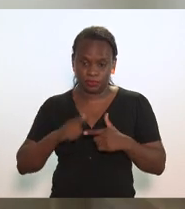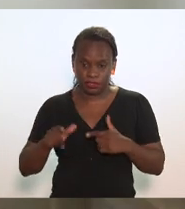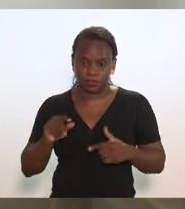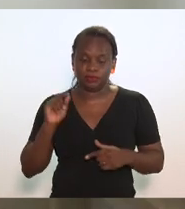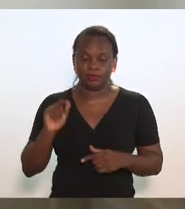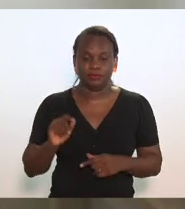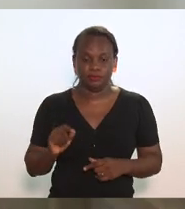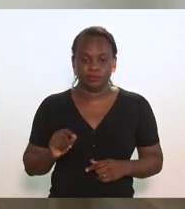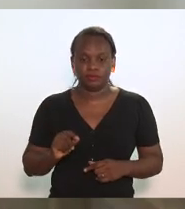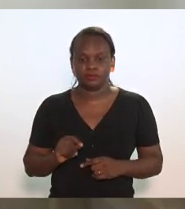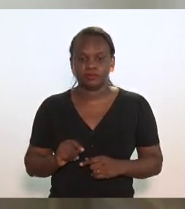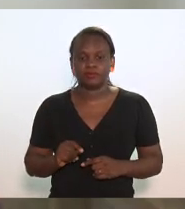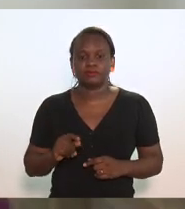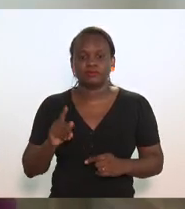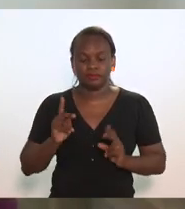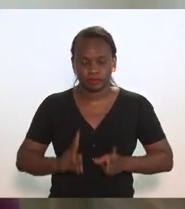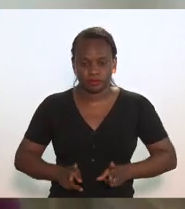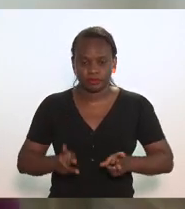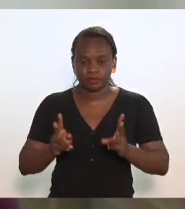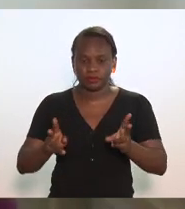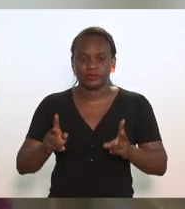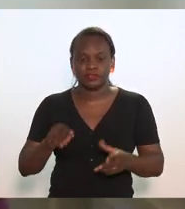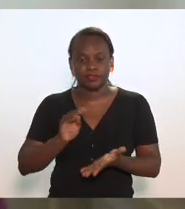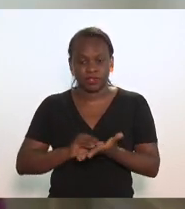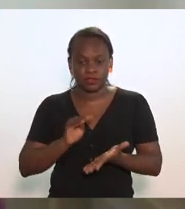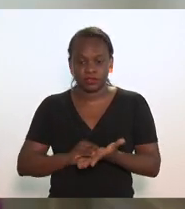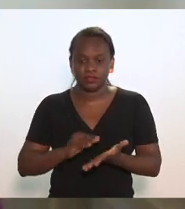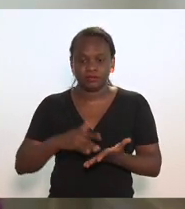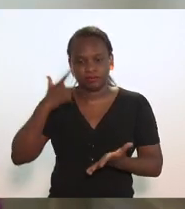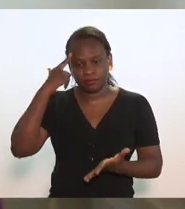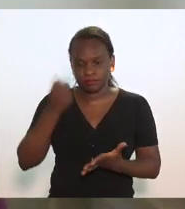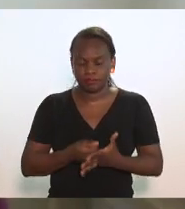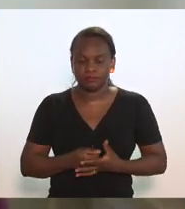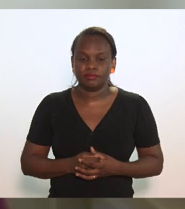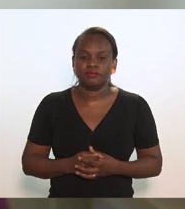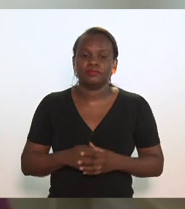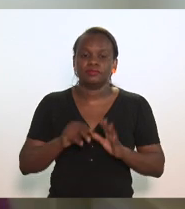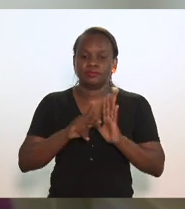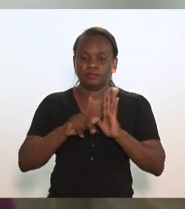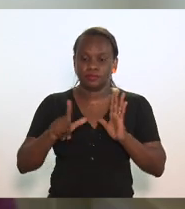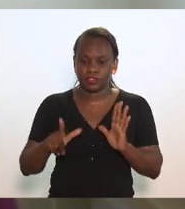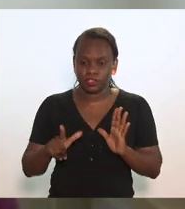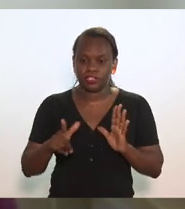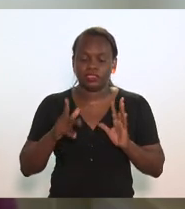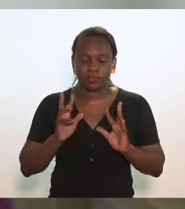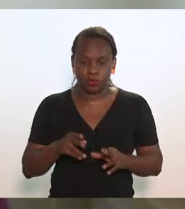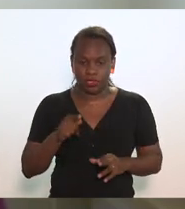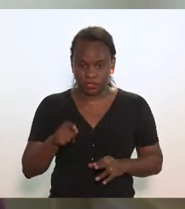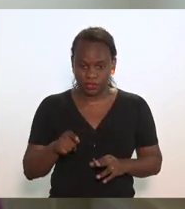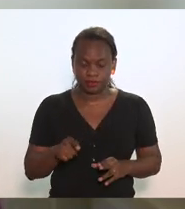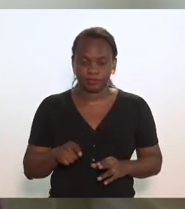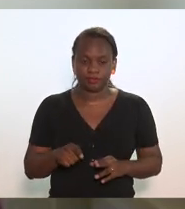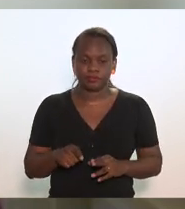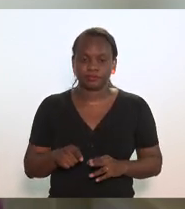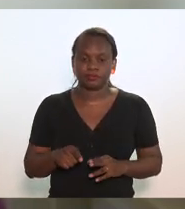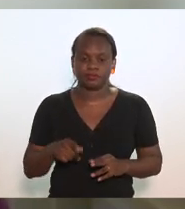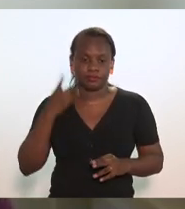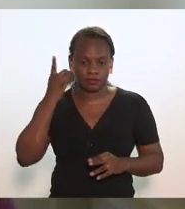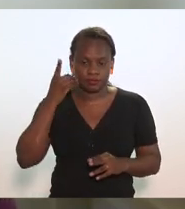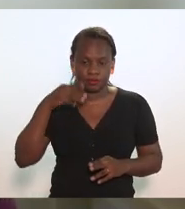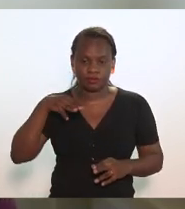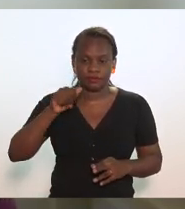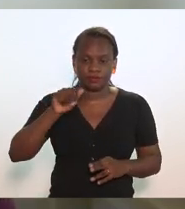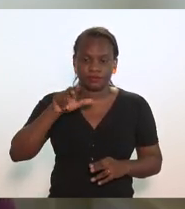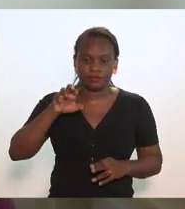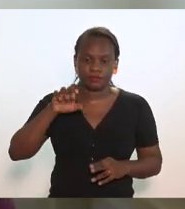fundo, que continua pendente. Um projeto como esse, do deputado